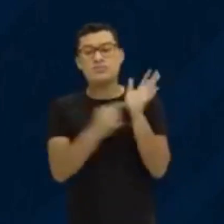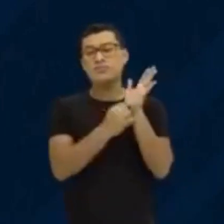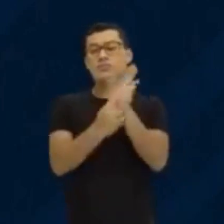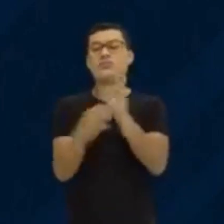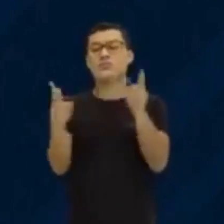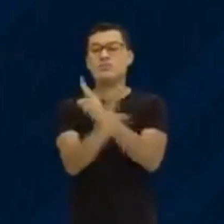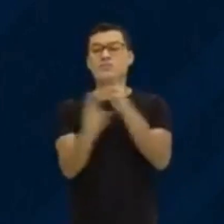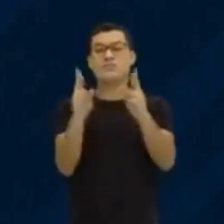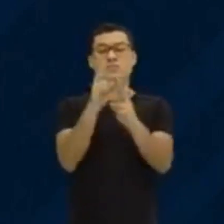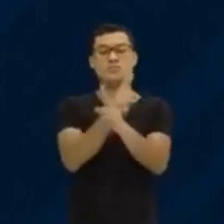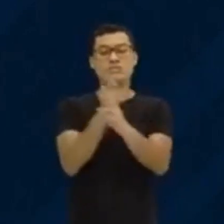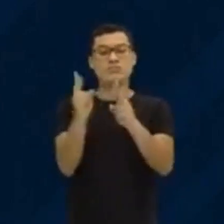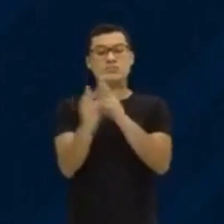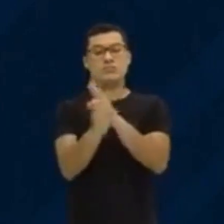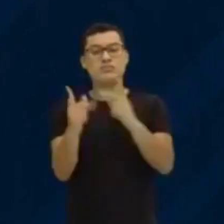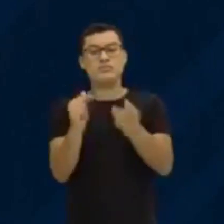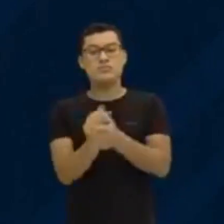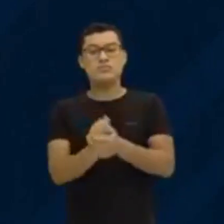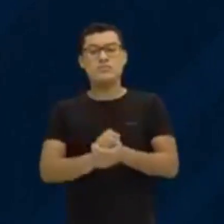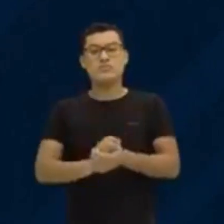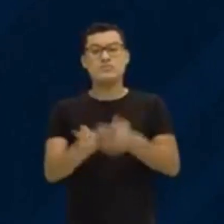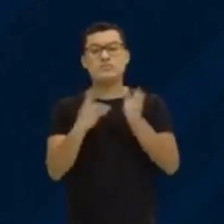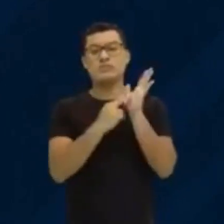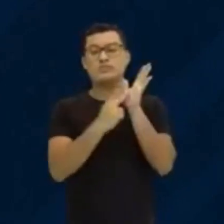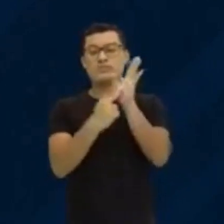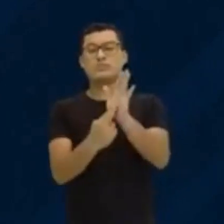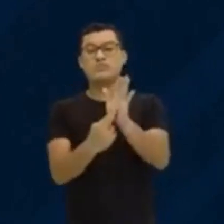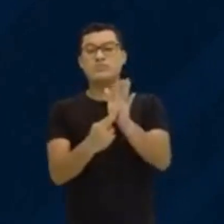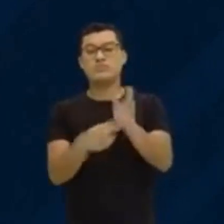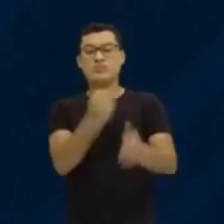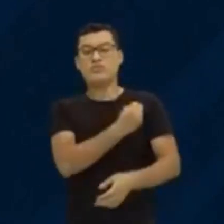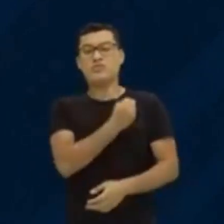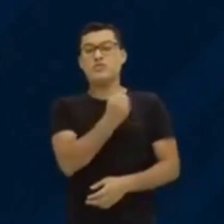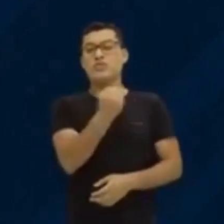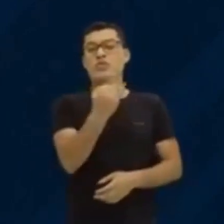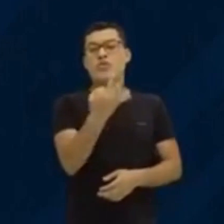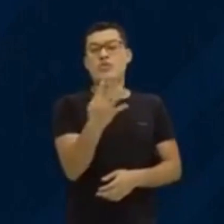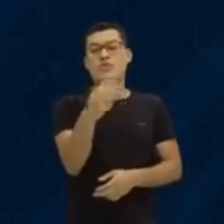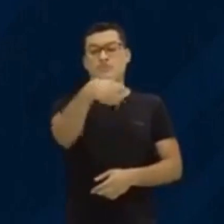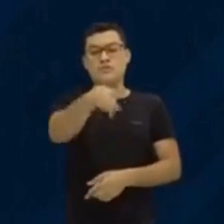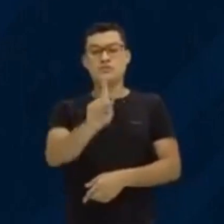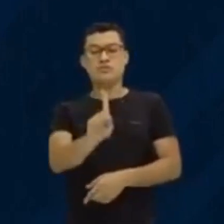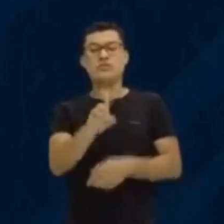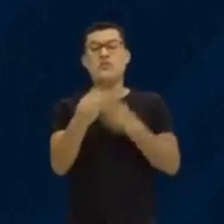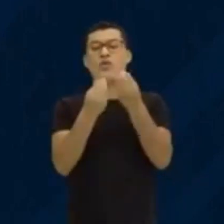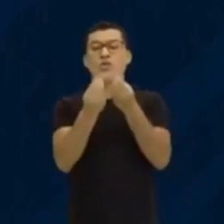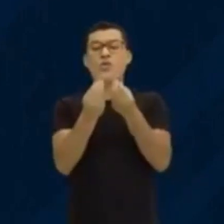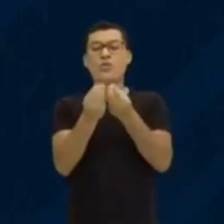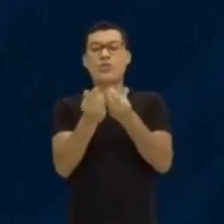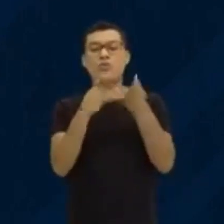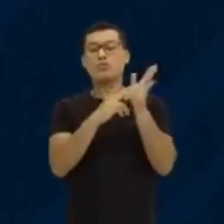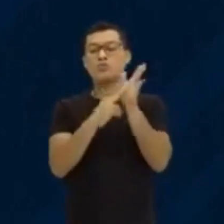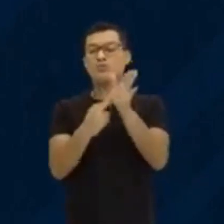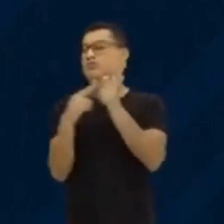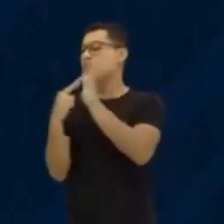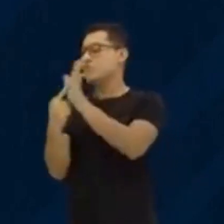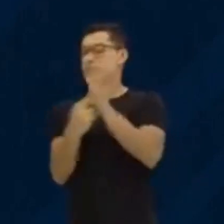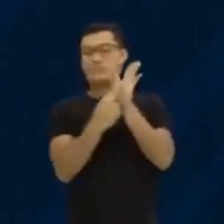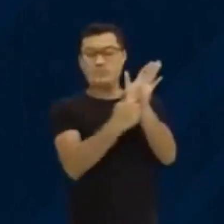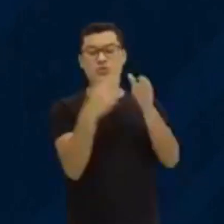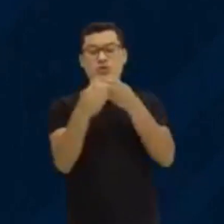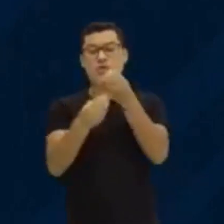relações entre os formatos de representar números racionais. Tá certo? Como eu posso representar de um jeito, como eu posso representar de outro, como eu posso